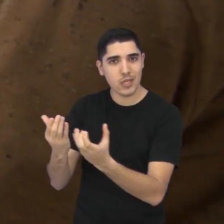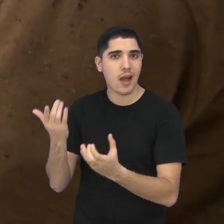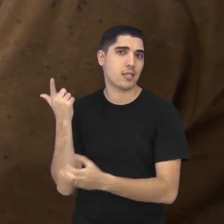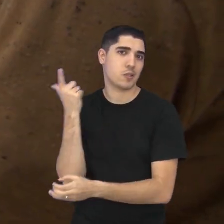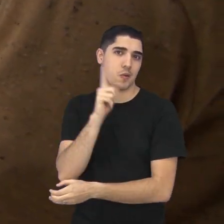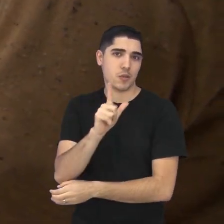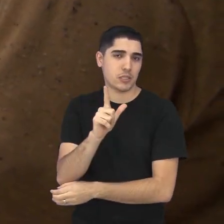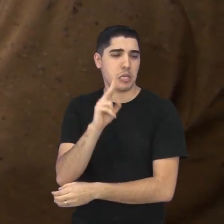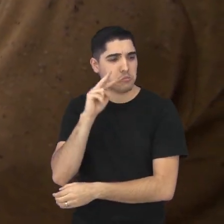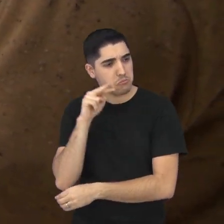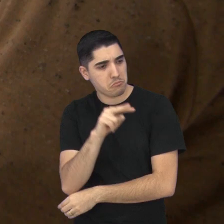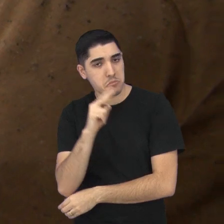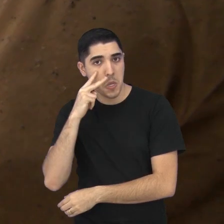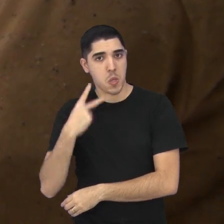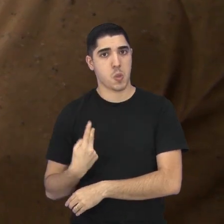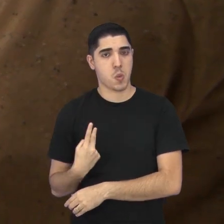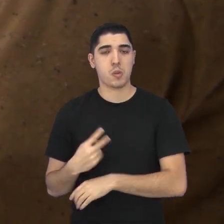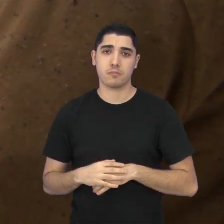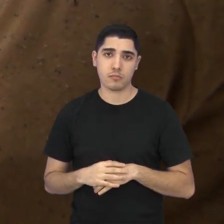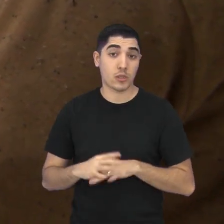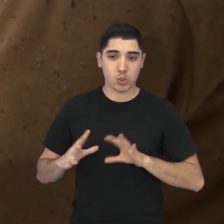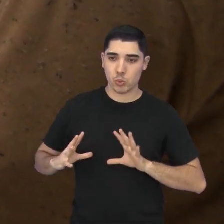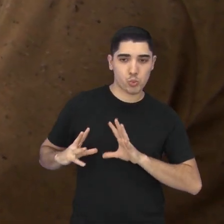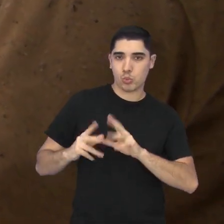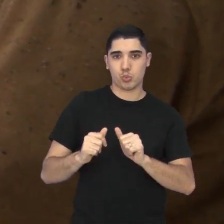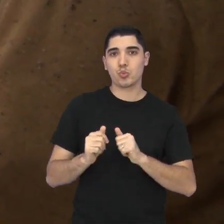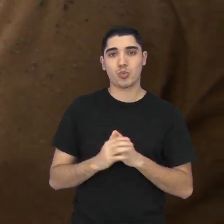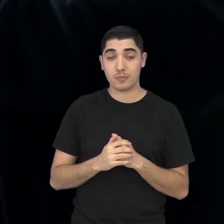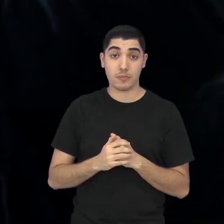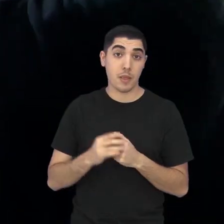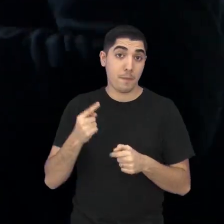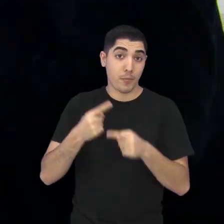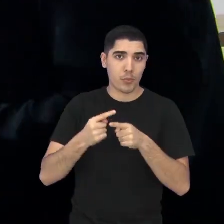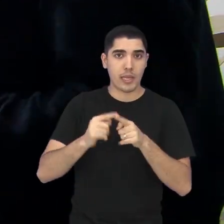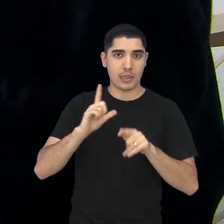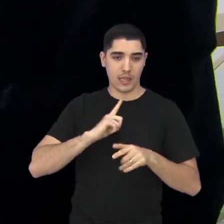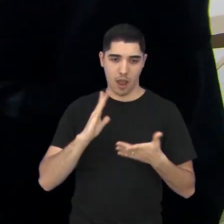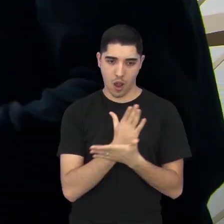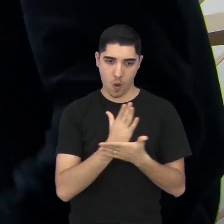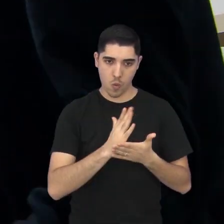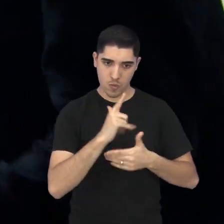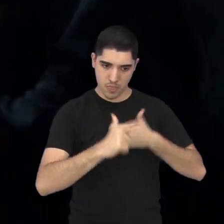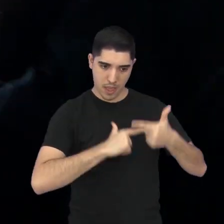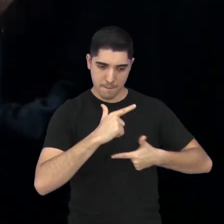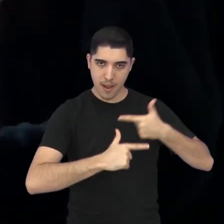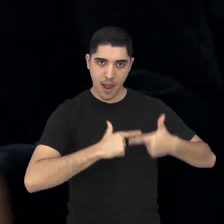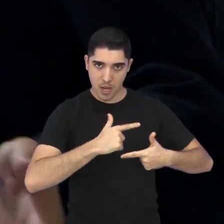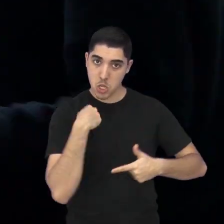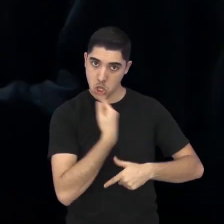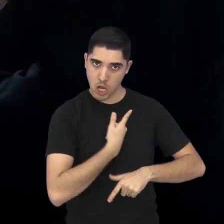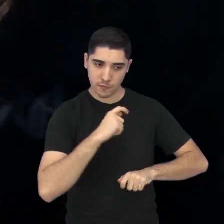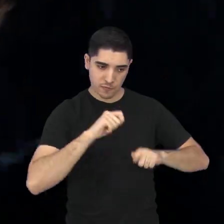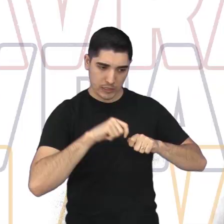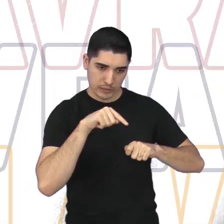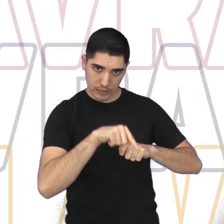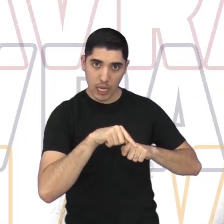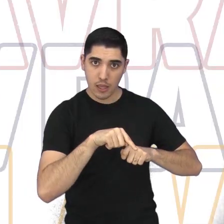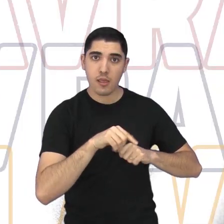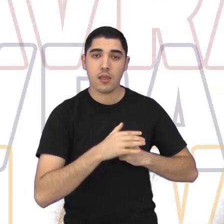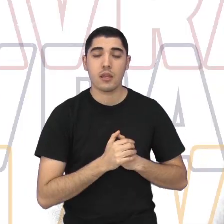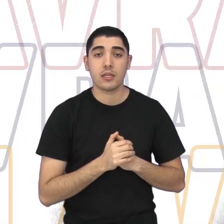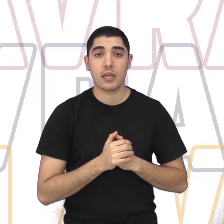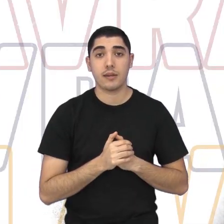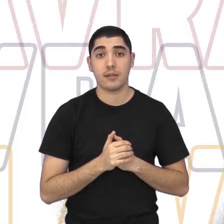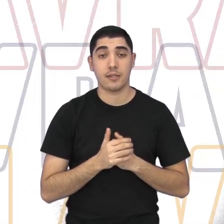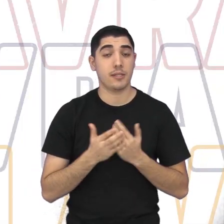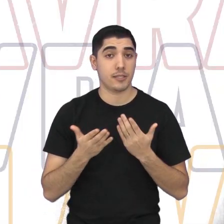em tudo que a gente faz, porque a gente tem trabalhos que a gente realiza, que